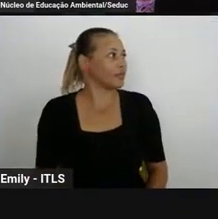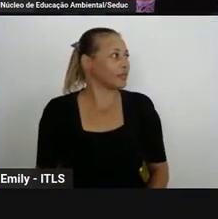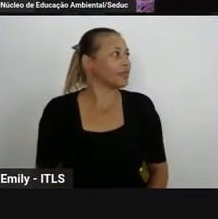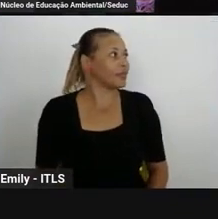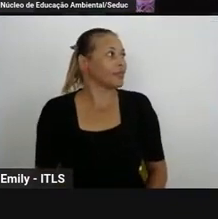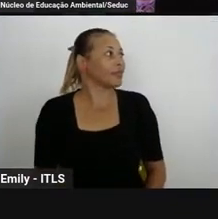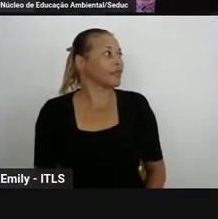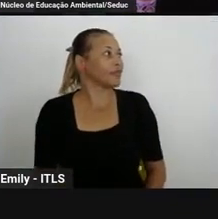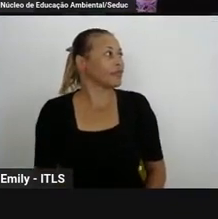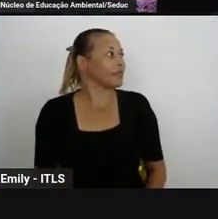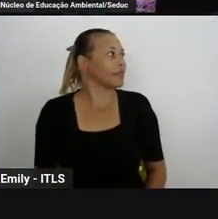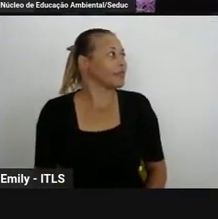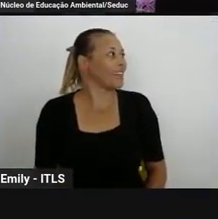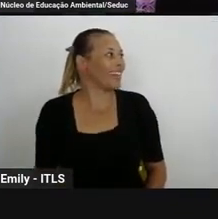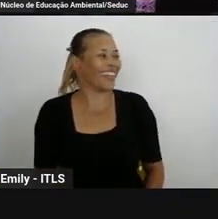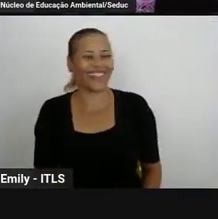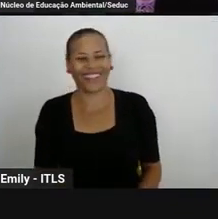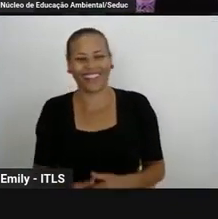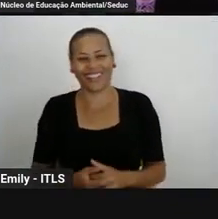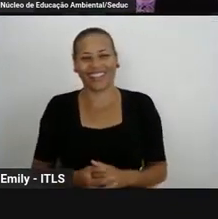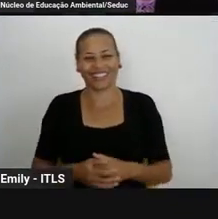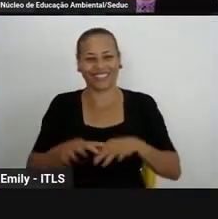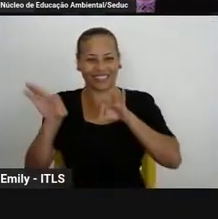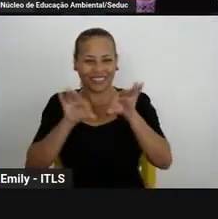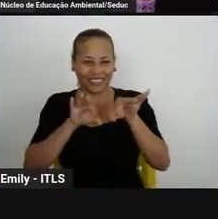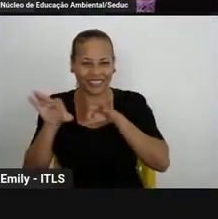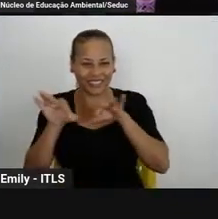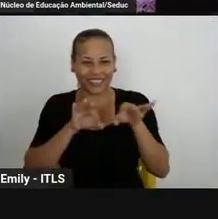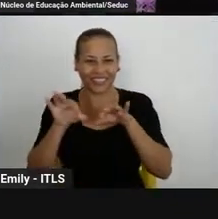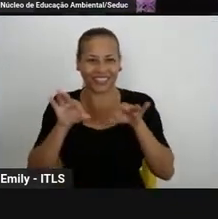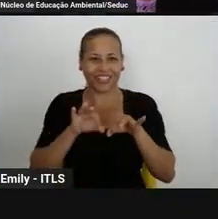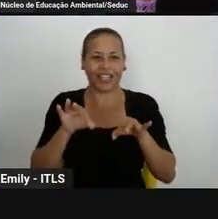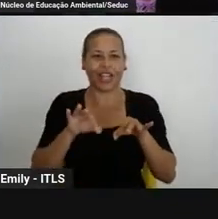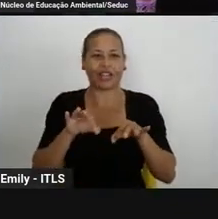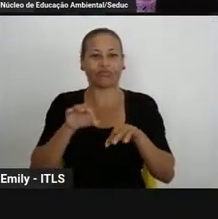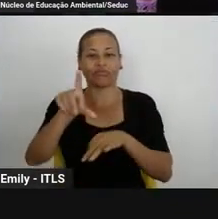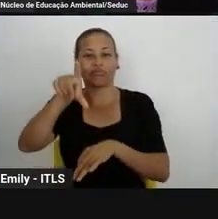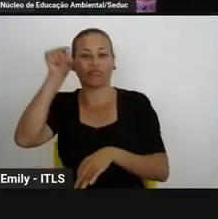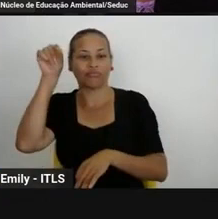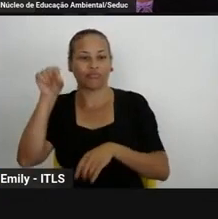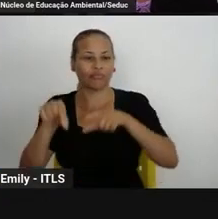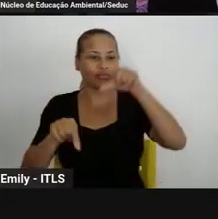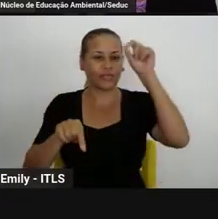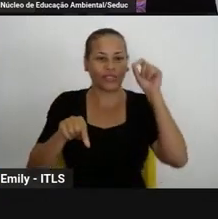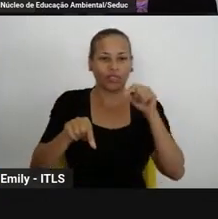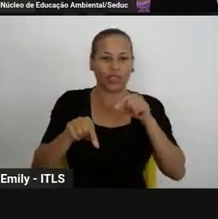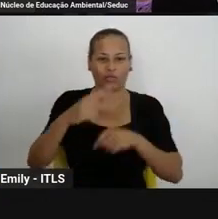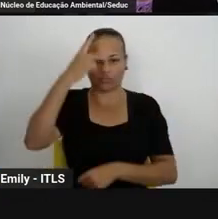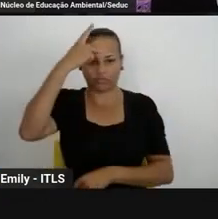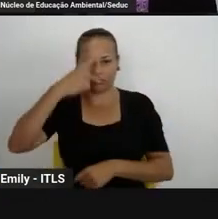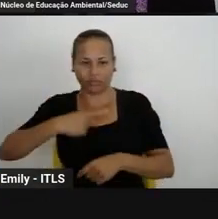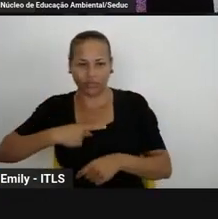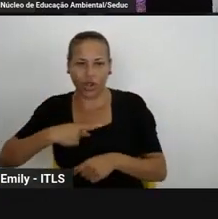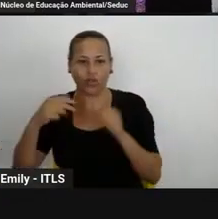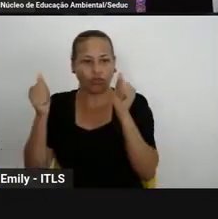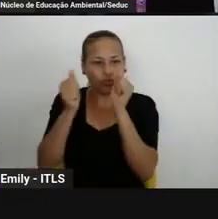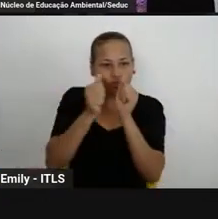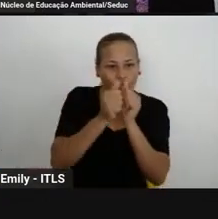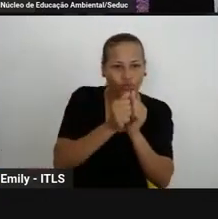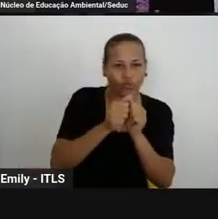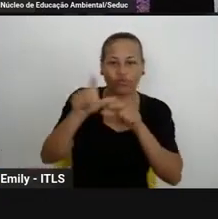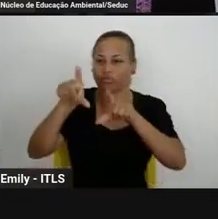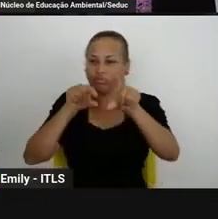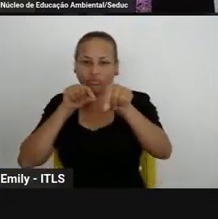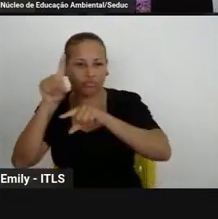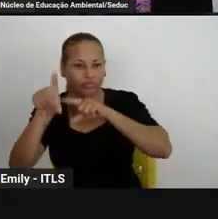desenvolver porque a escolha da temática foi norteada por nós a questão do bicho eletrônico porém nós demos